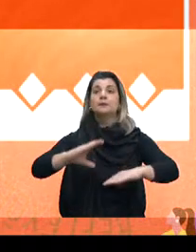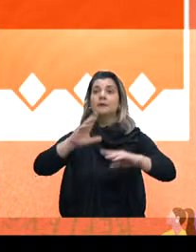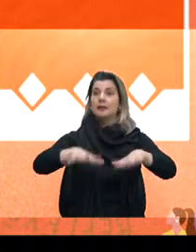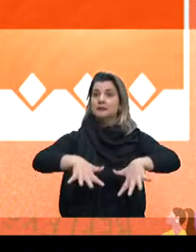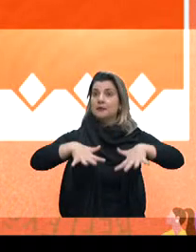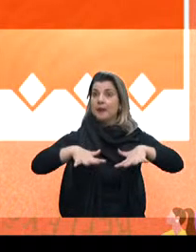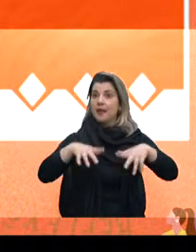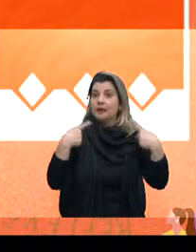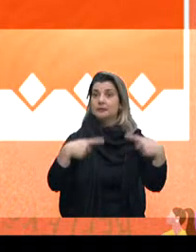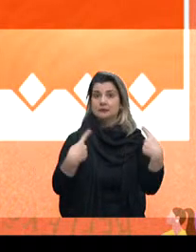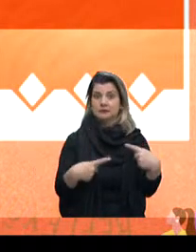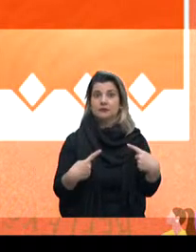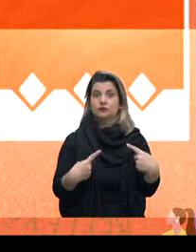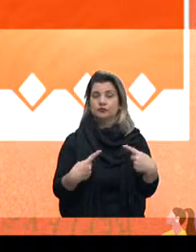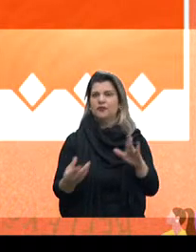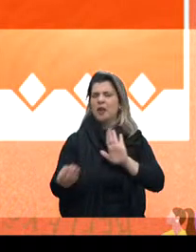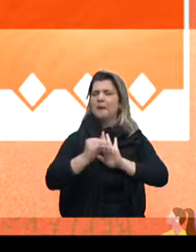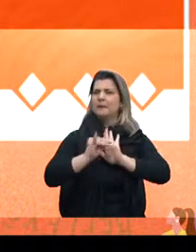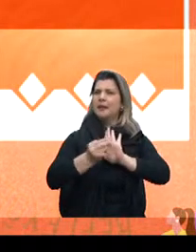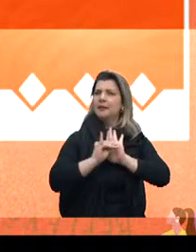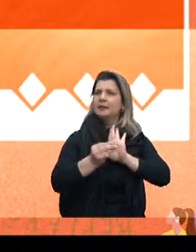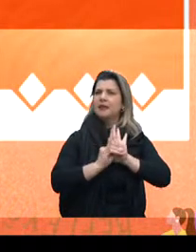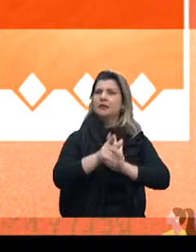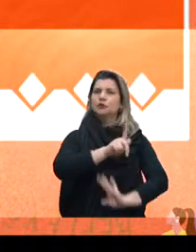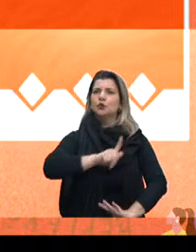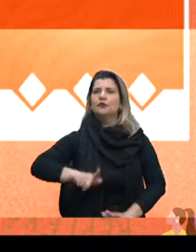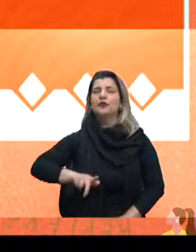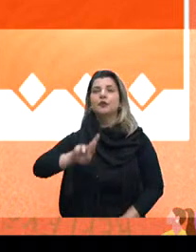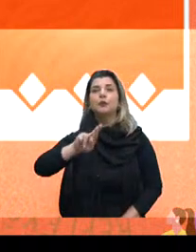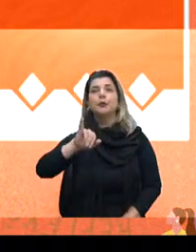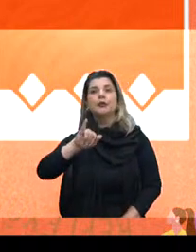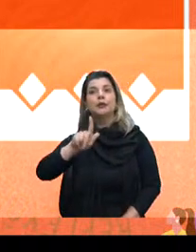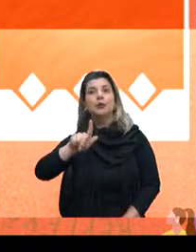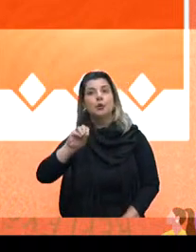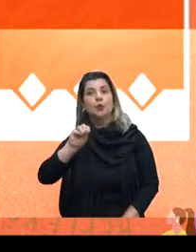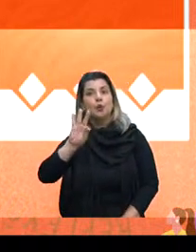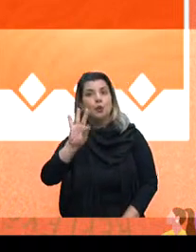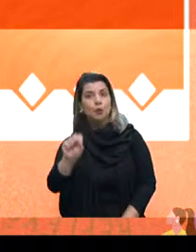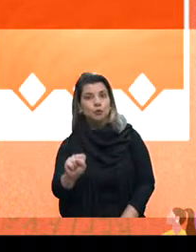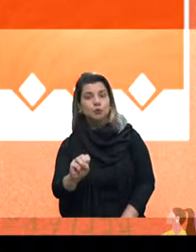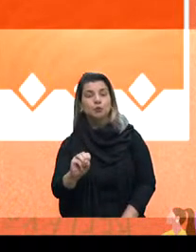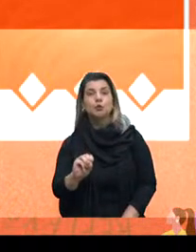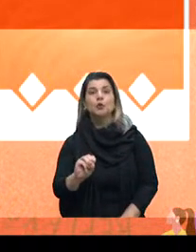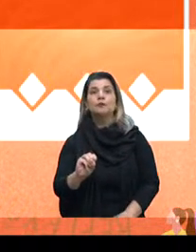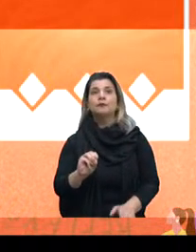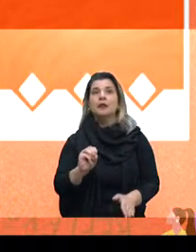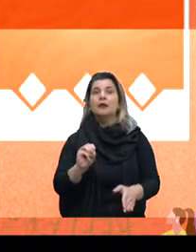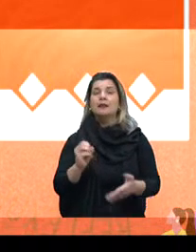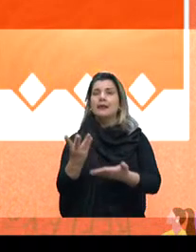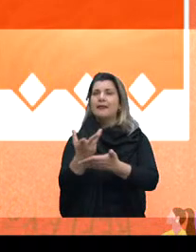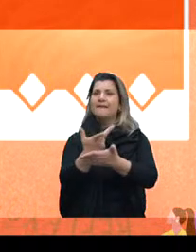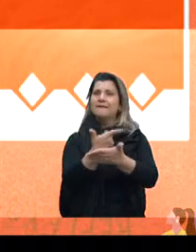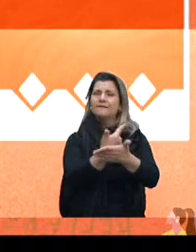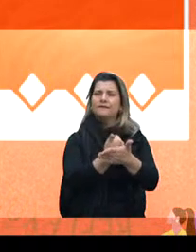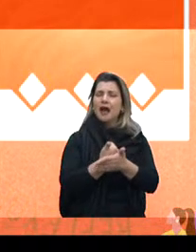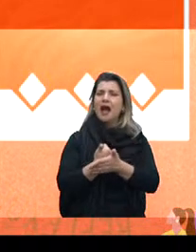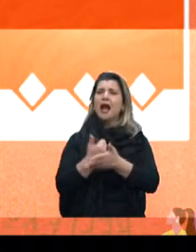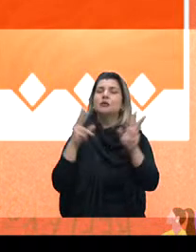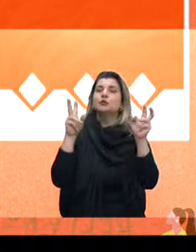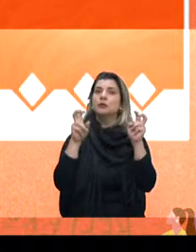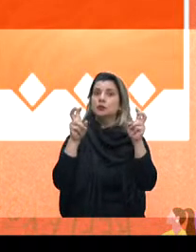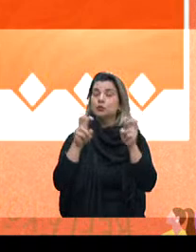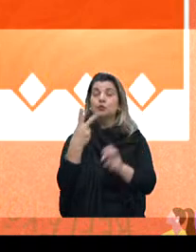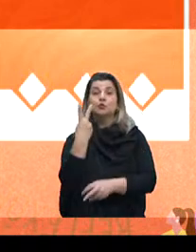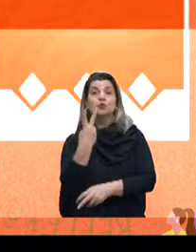se não me engano, implementada ainda no governo Rigoto. O Programa Primeira Infância Melhor é multidisciplinar, transversal, então tem uma série de questões. São